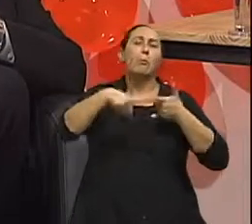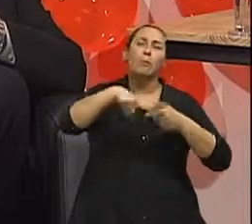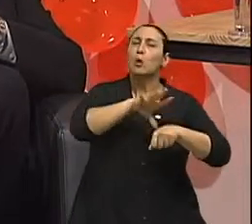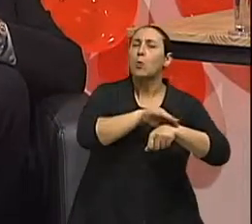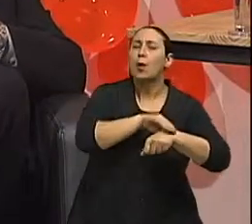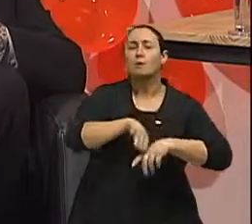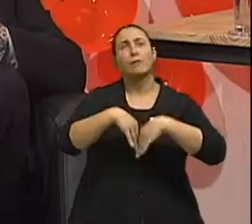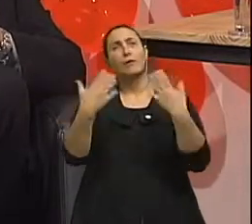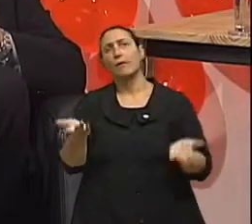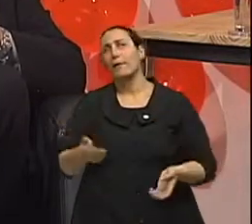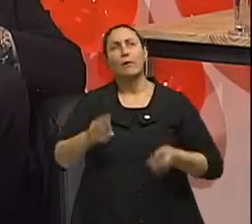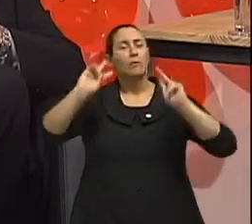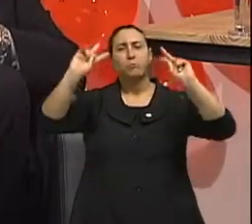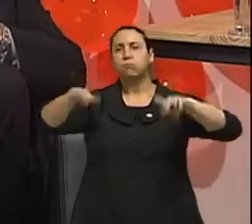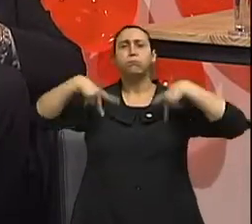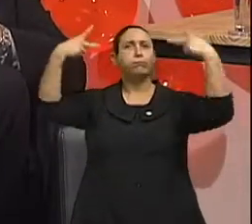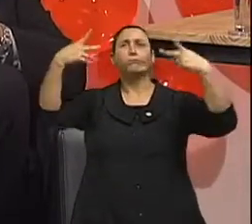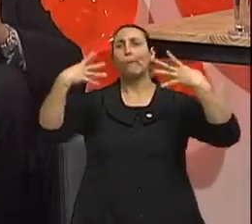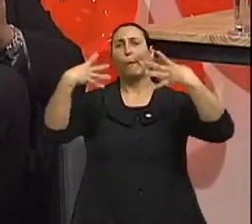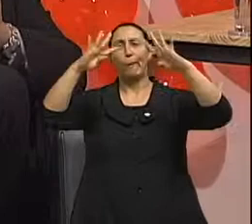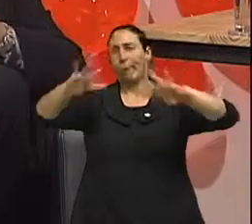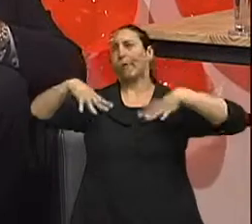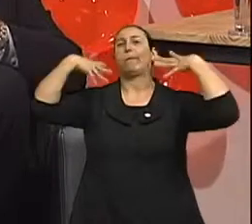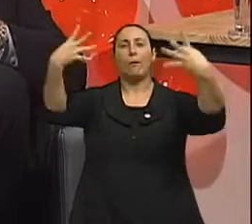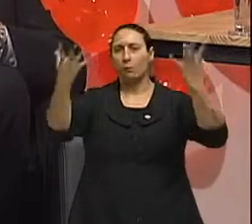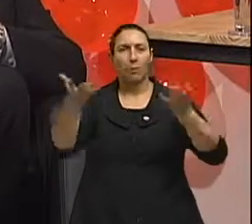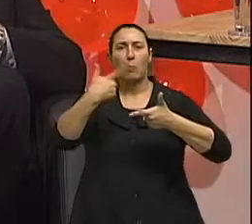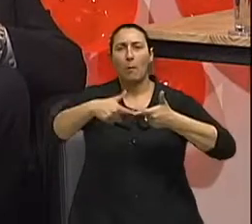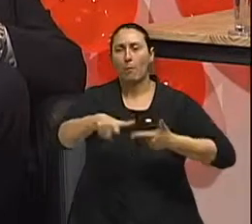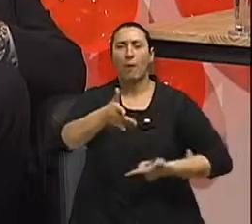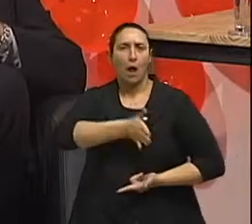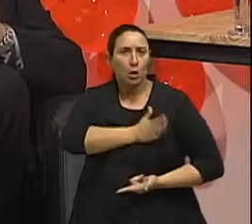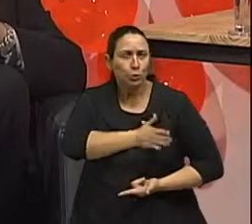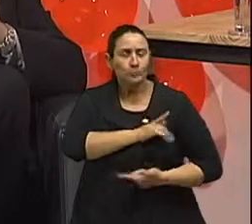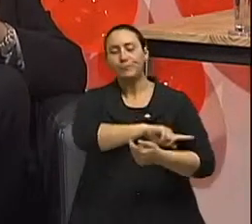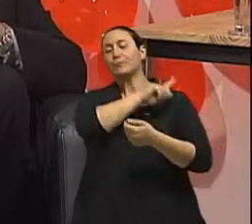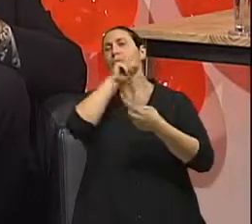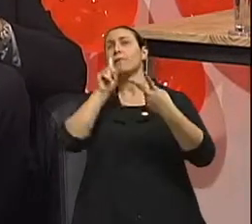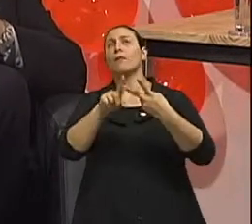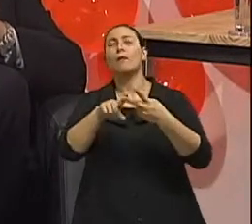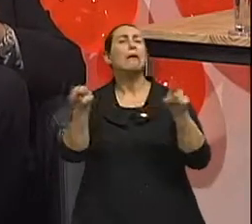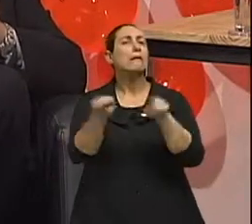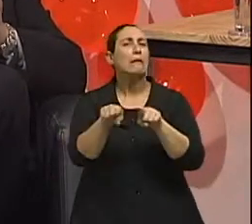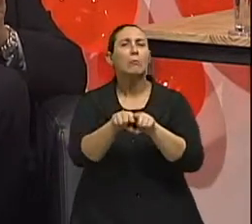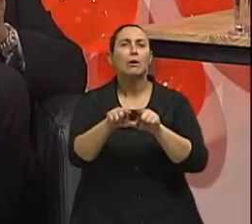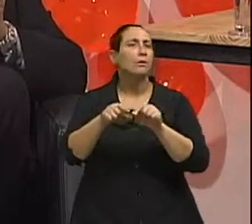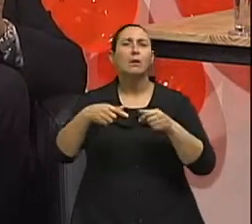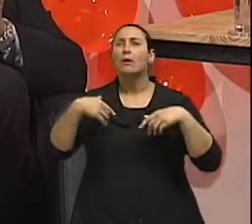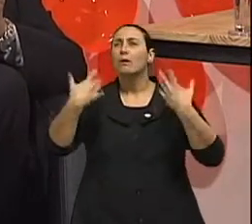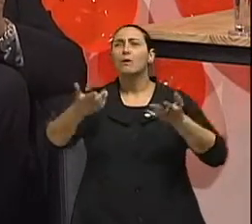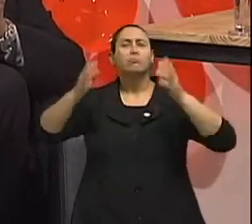Aumenta em quatro vezes o risco da pessoa ter problemas cardíacos. Em quatro vezes mais frequente da pessoa ter um derrame.